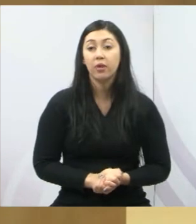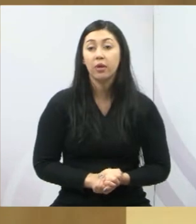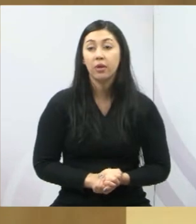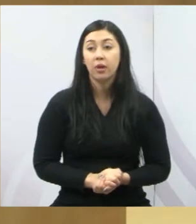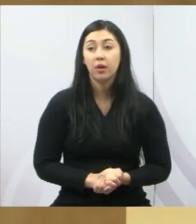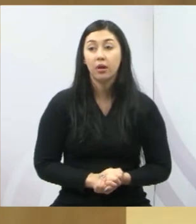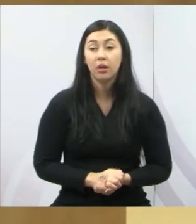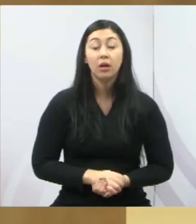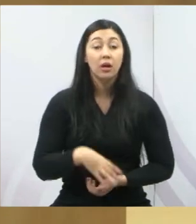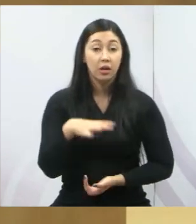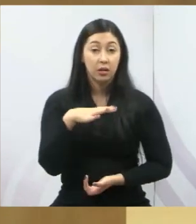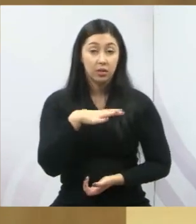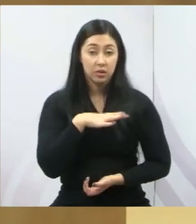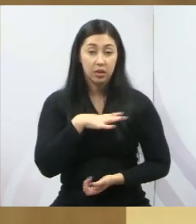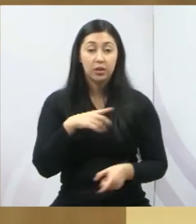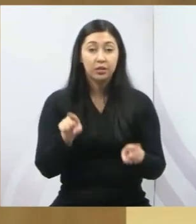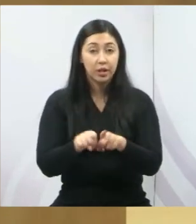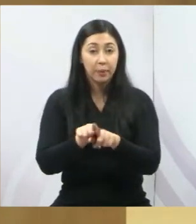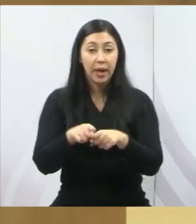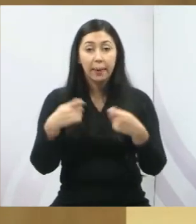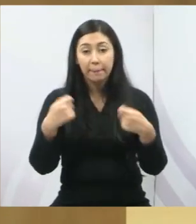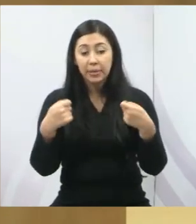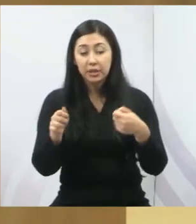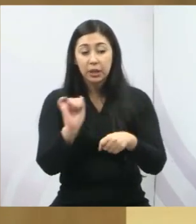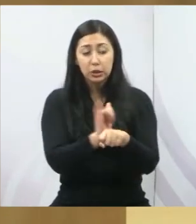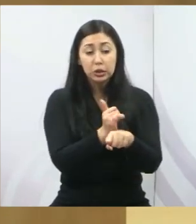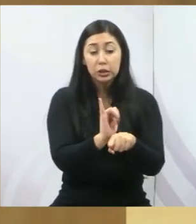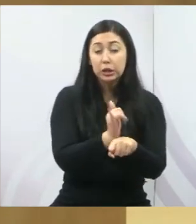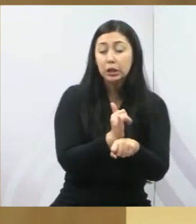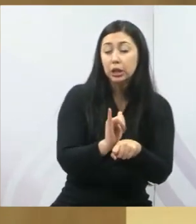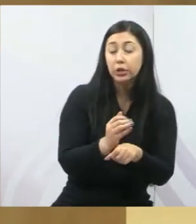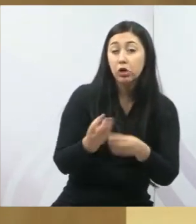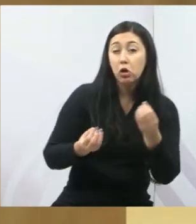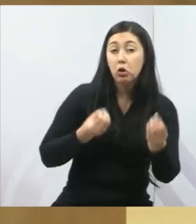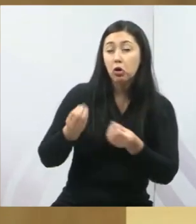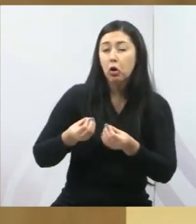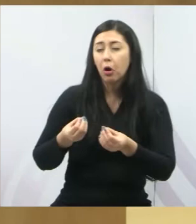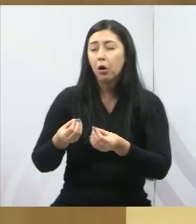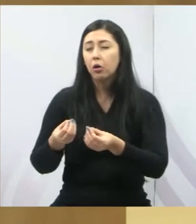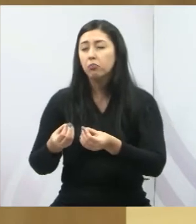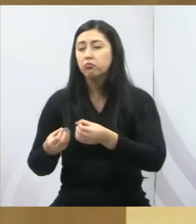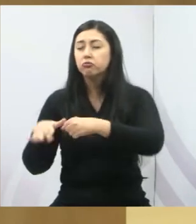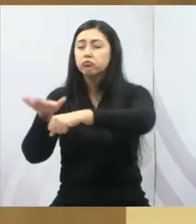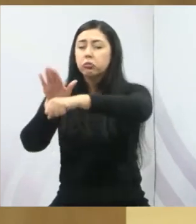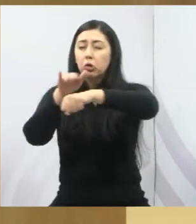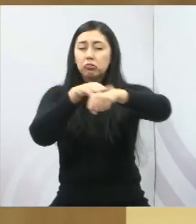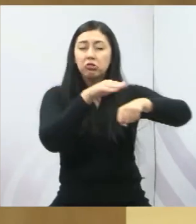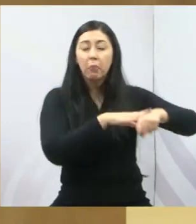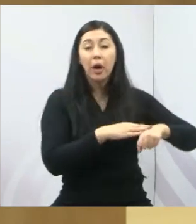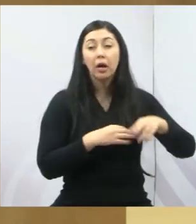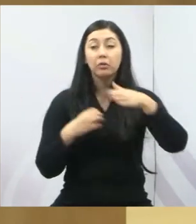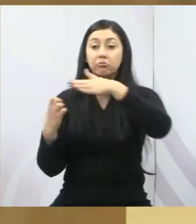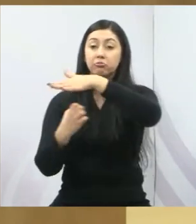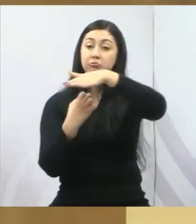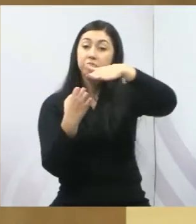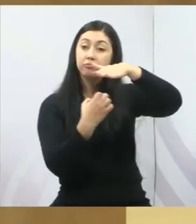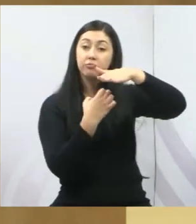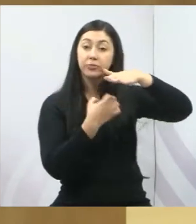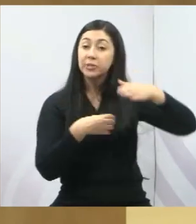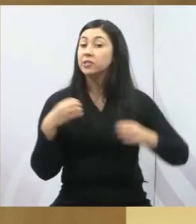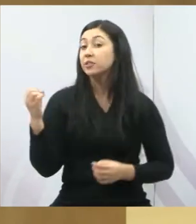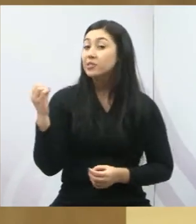ter mais políticas para que a gente possa atrair novas empresas, para que a gente possa atrair